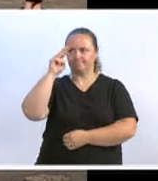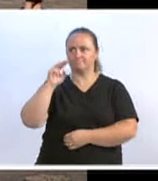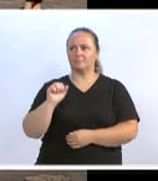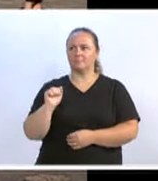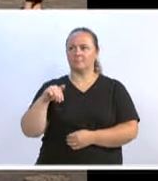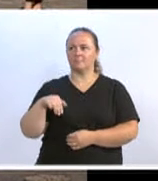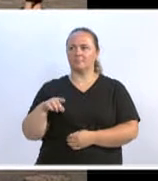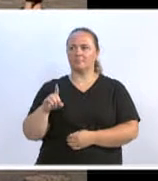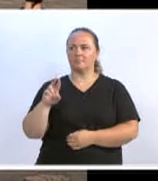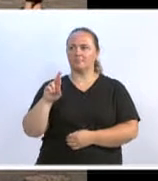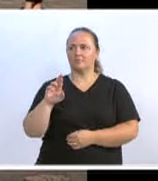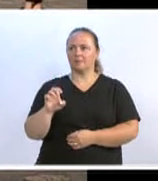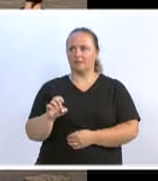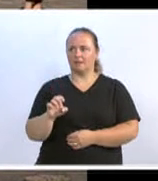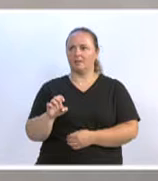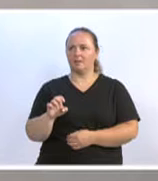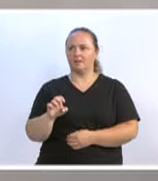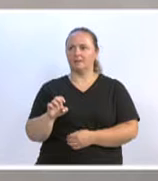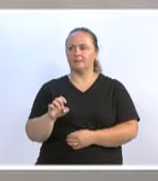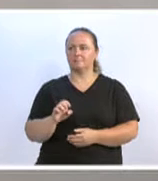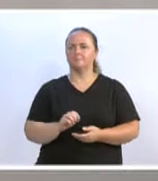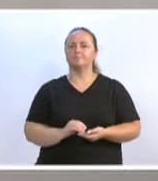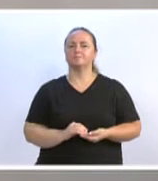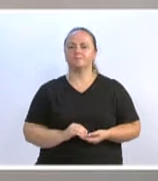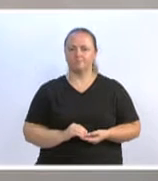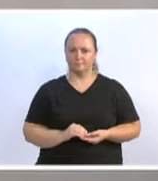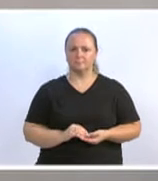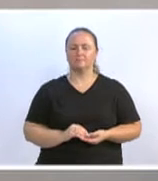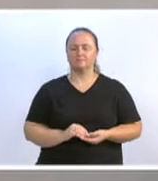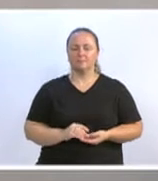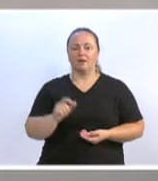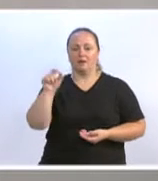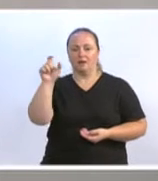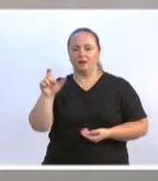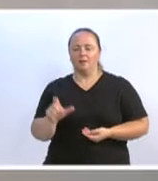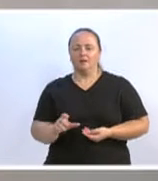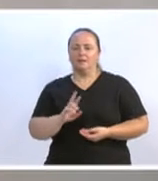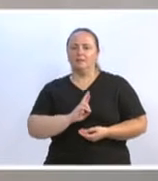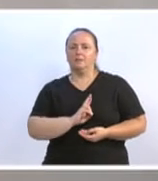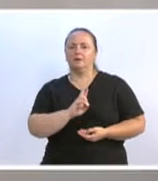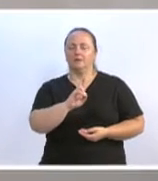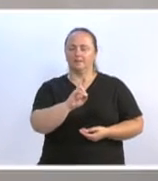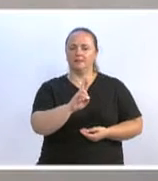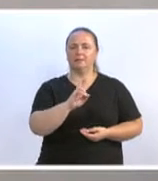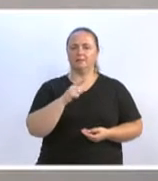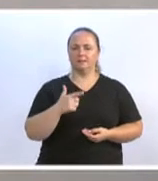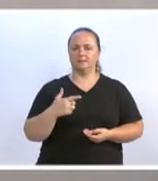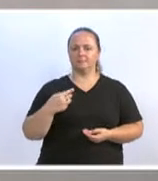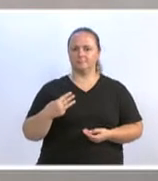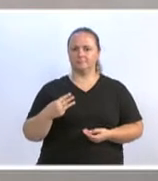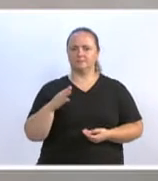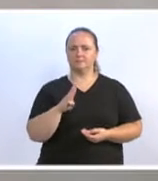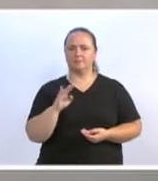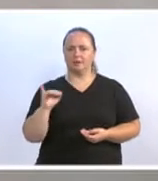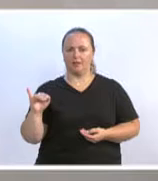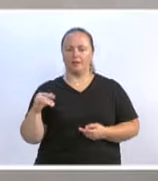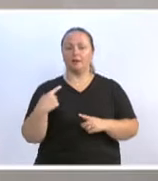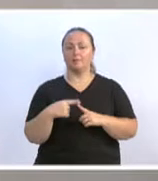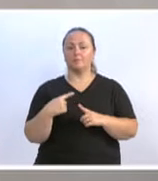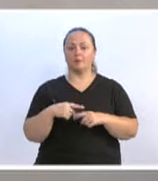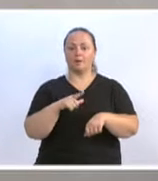Grintensky, que é quem responde pelo 23BI, pela solenidade